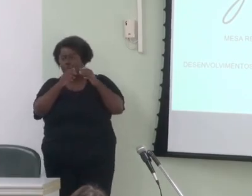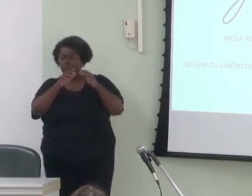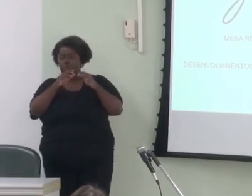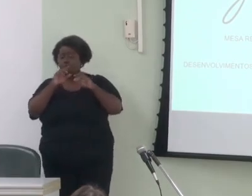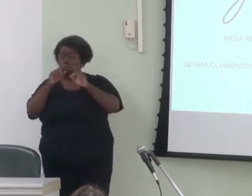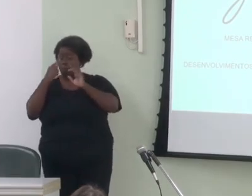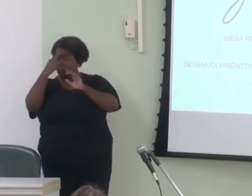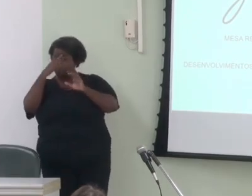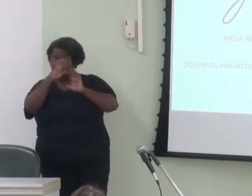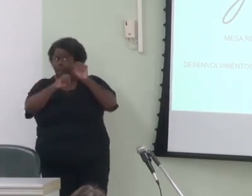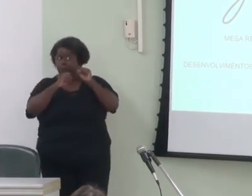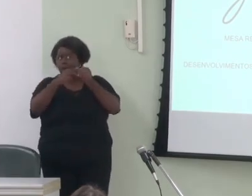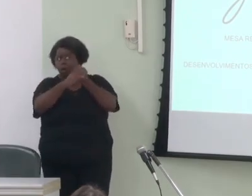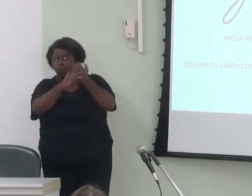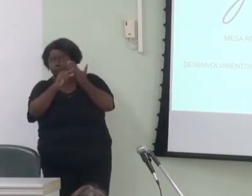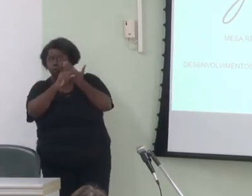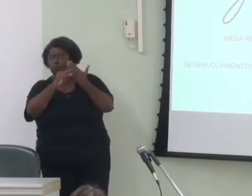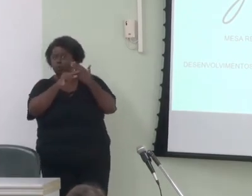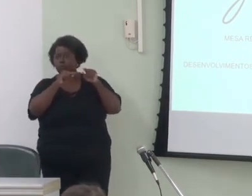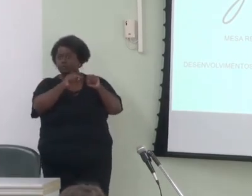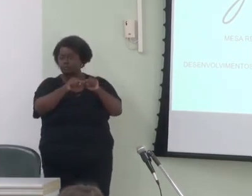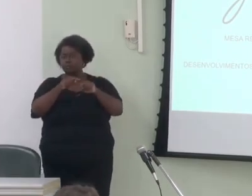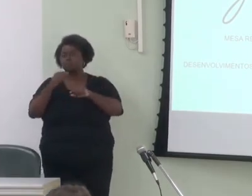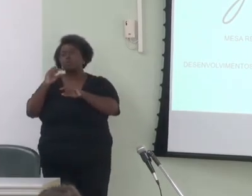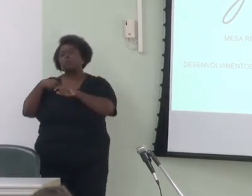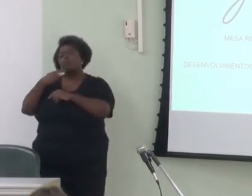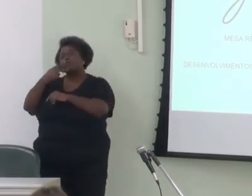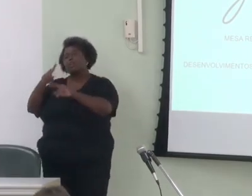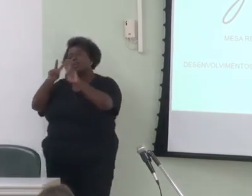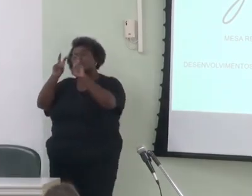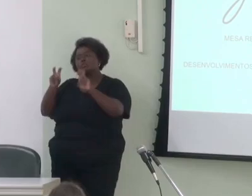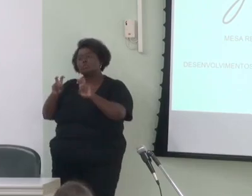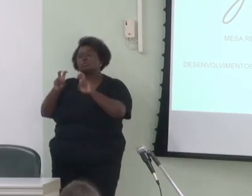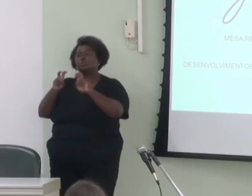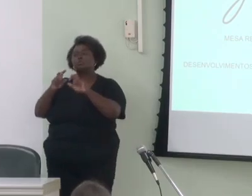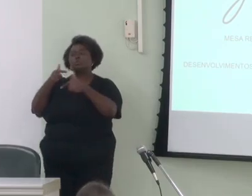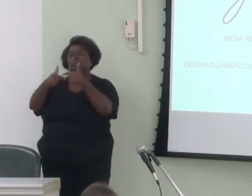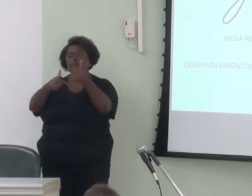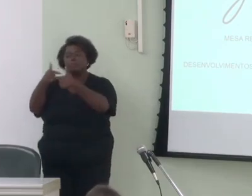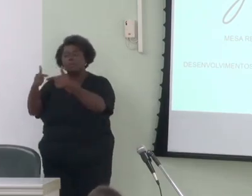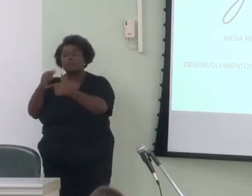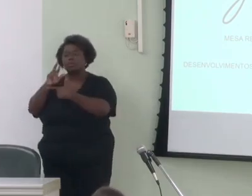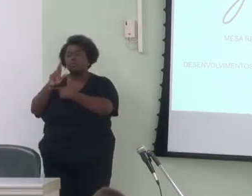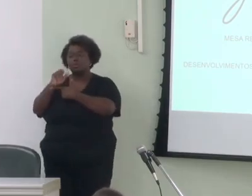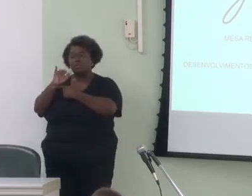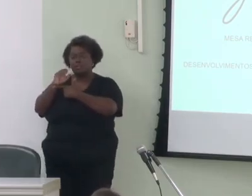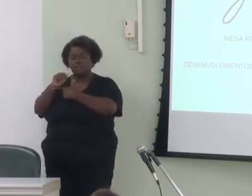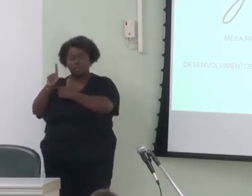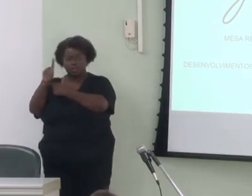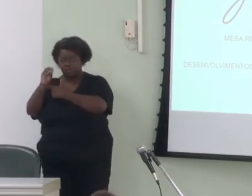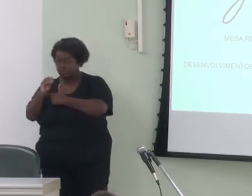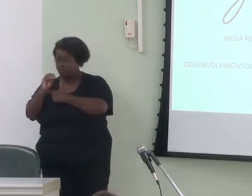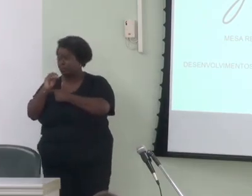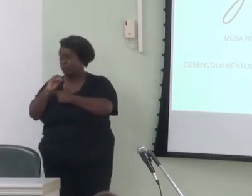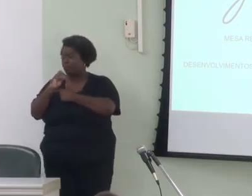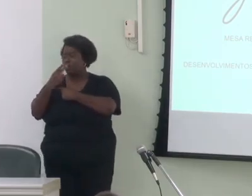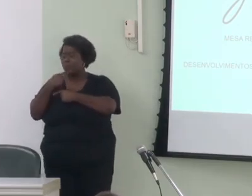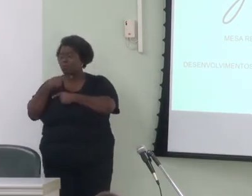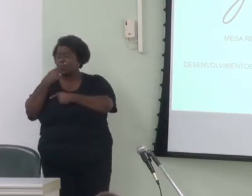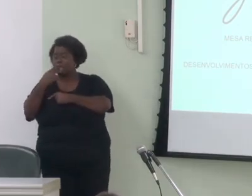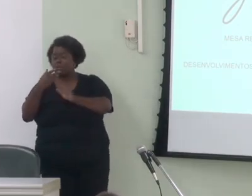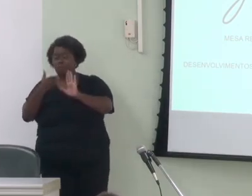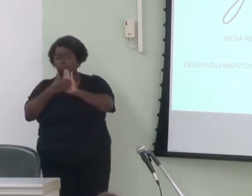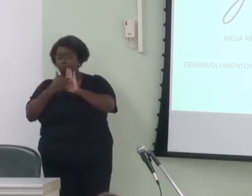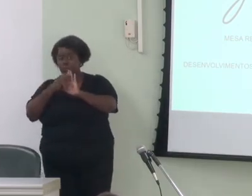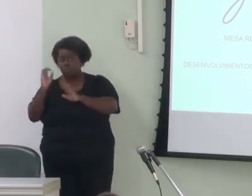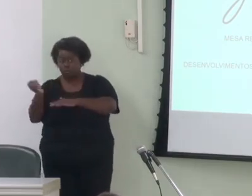Vou falar da camada do nível interpessoal, ilustrando com o trabalho do Ricardo Gioni. Vou falar da proposta da